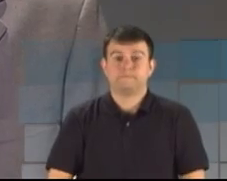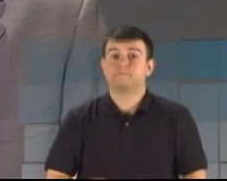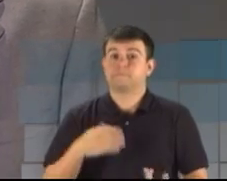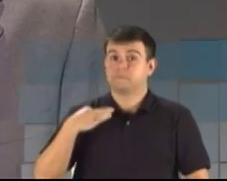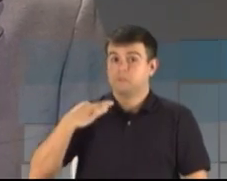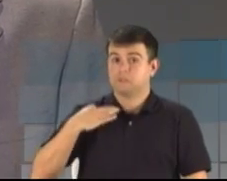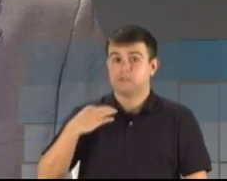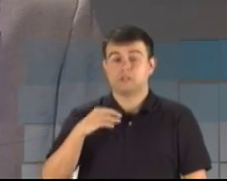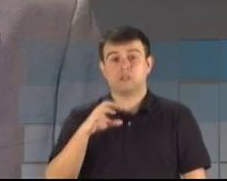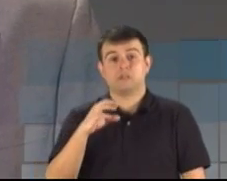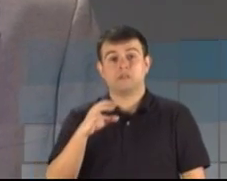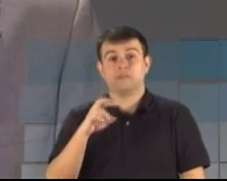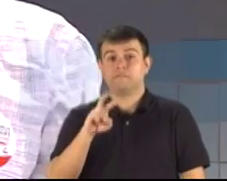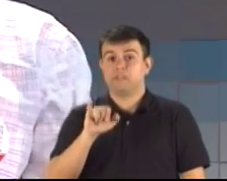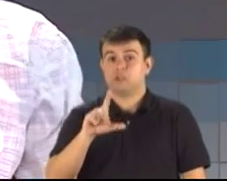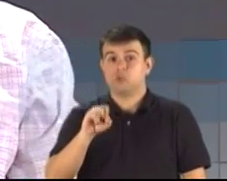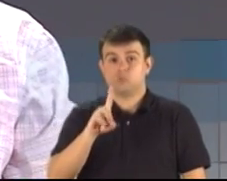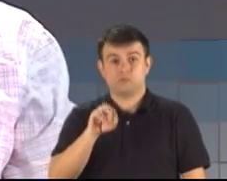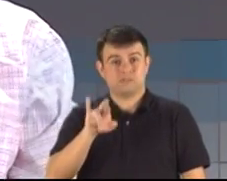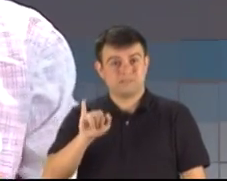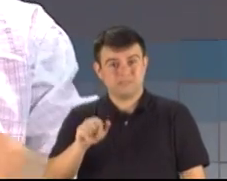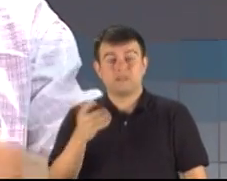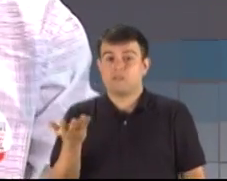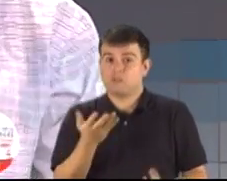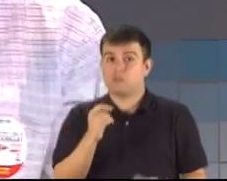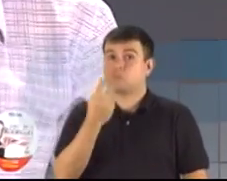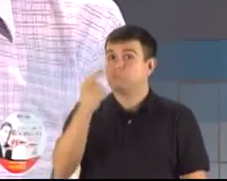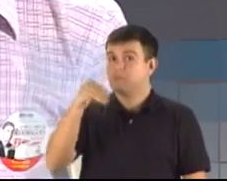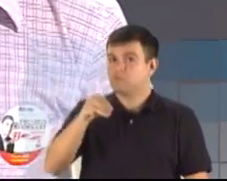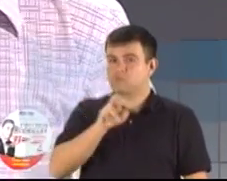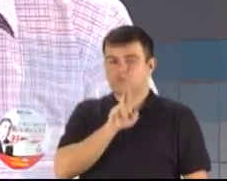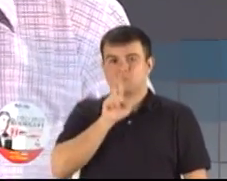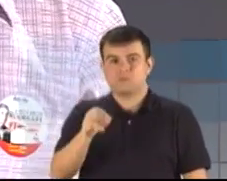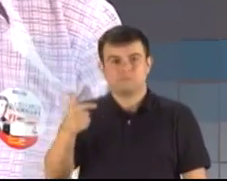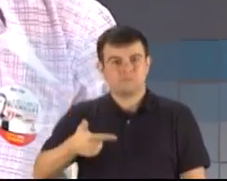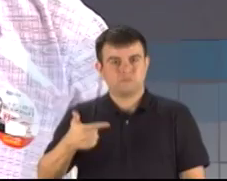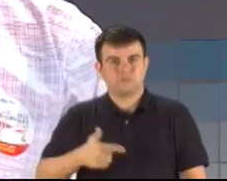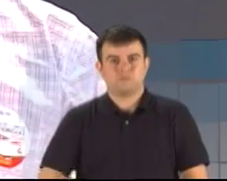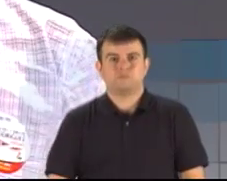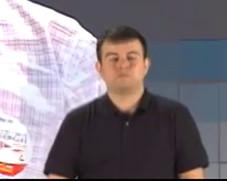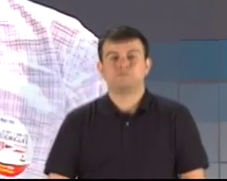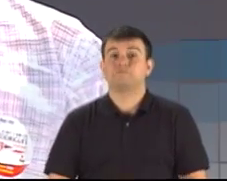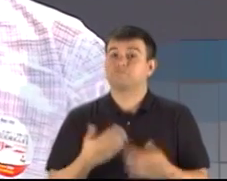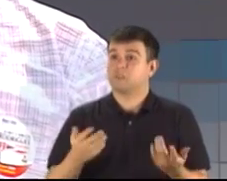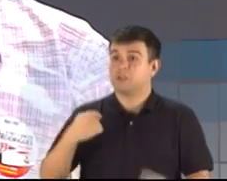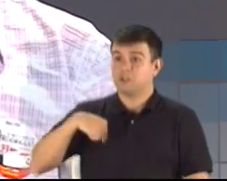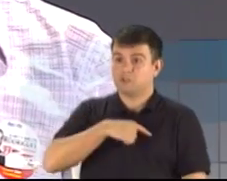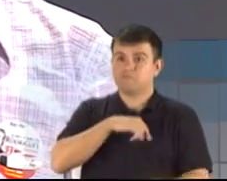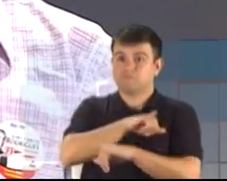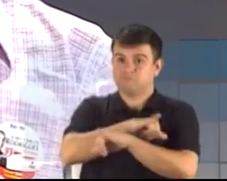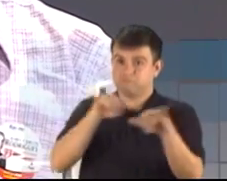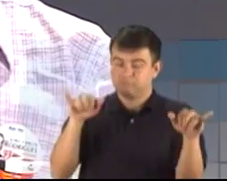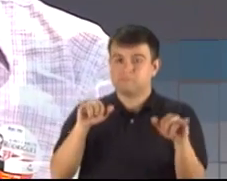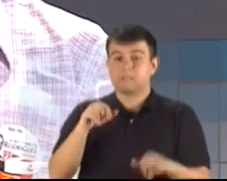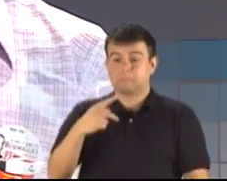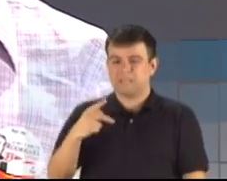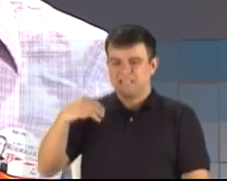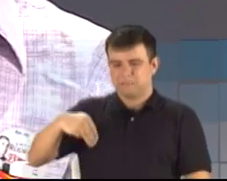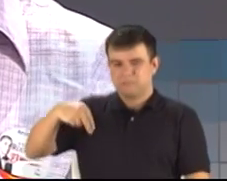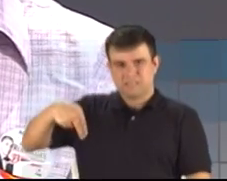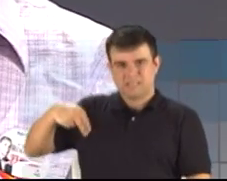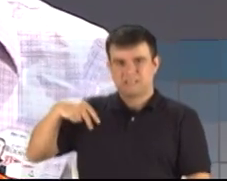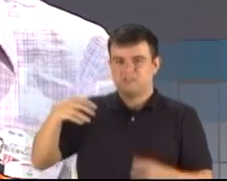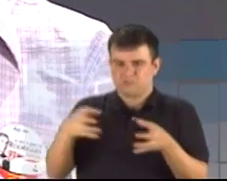tem um minuto para a réplica. Eu quero dizer a todos que estão em casa que nós, do PMN, nós temos sim um projeto de governo